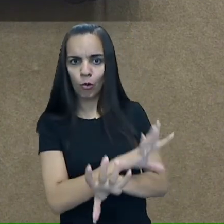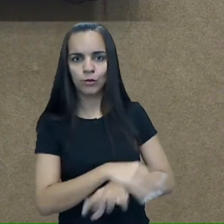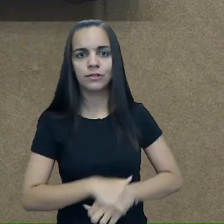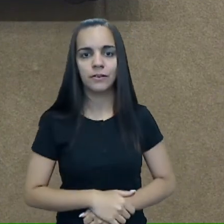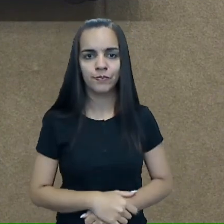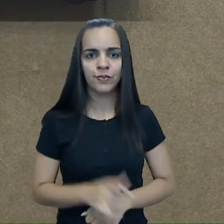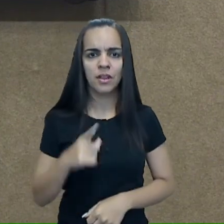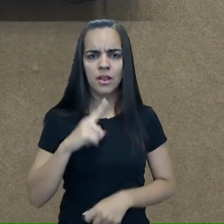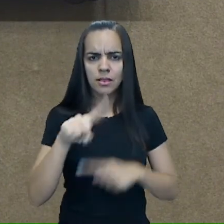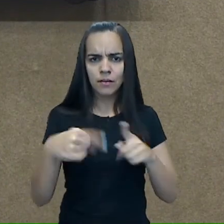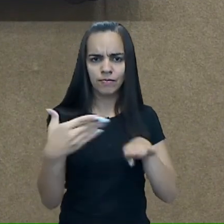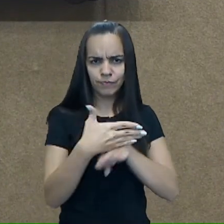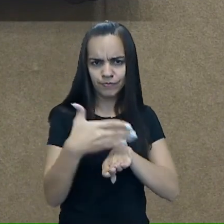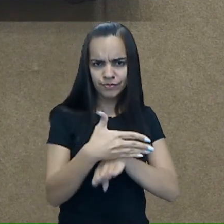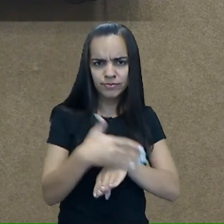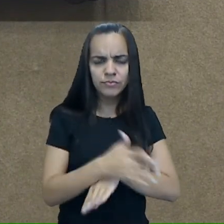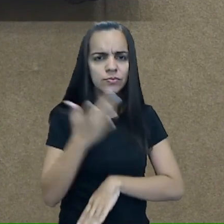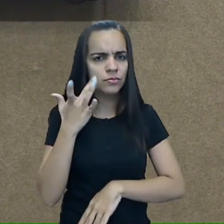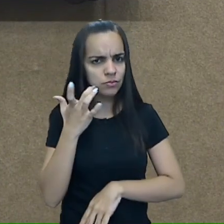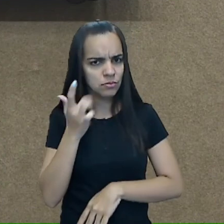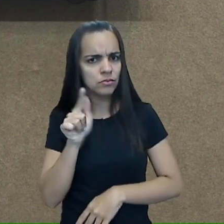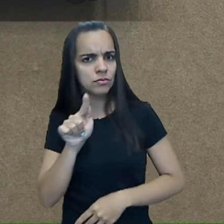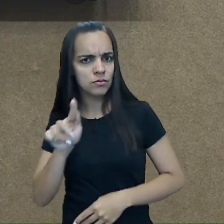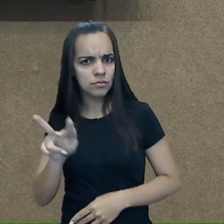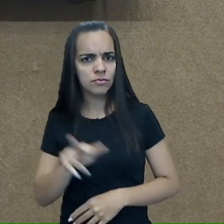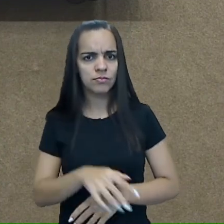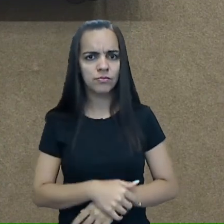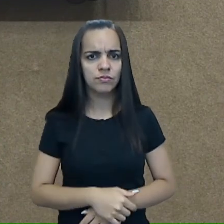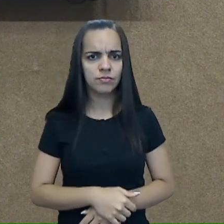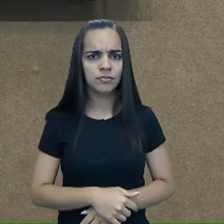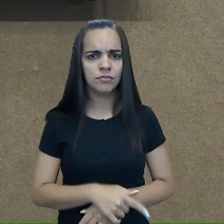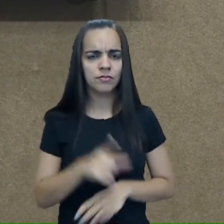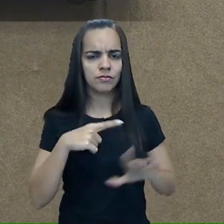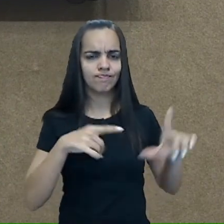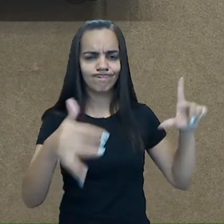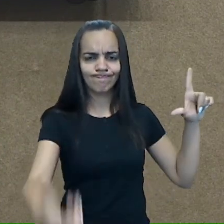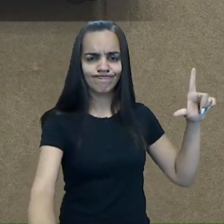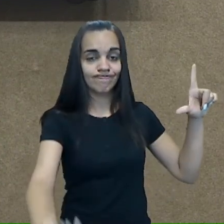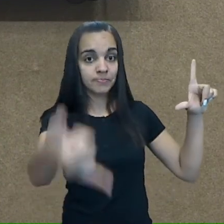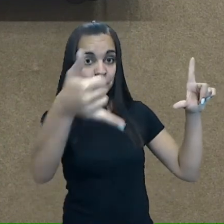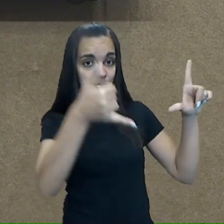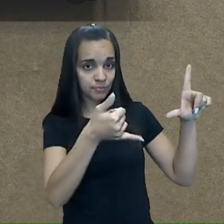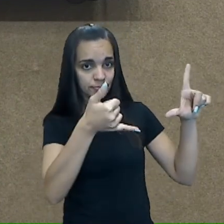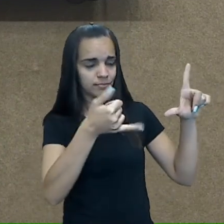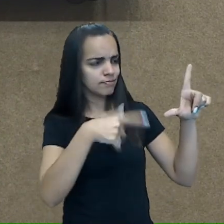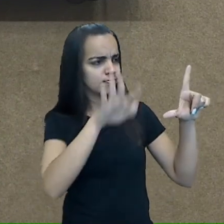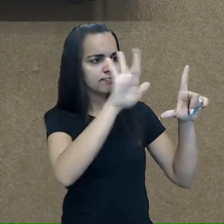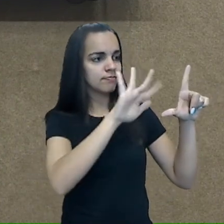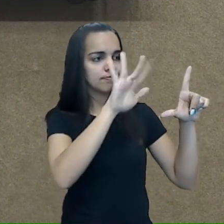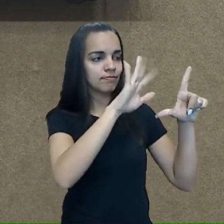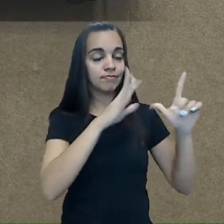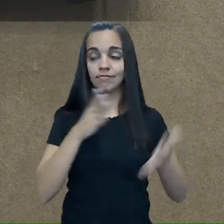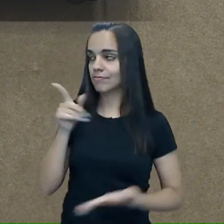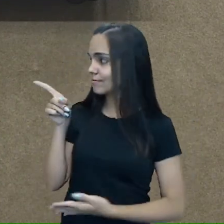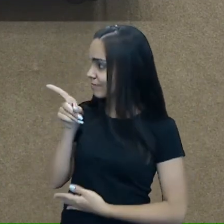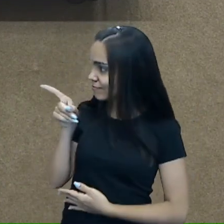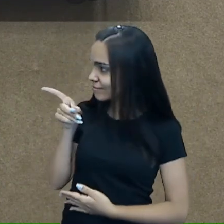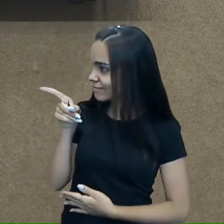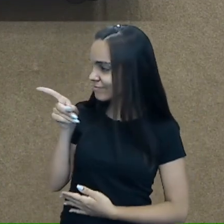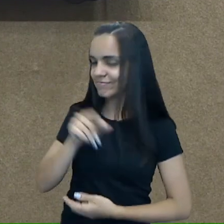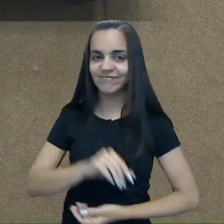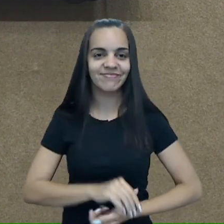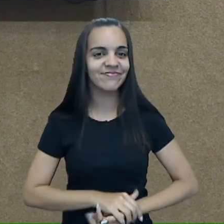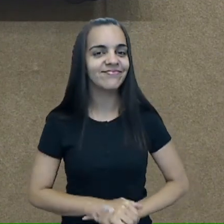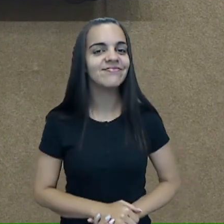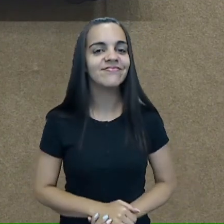pode acessar a plataforma SmetGV, apontando a câmera do seu celular para a imagem que aparece aqui do lado